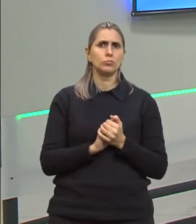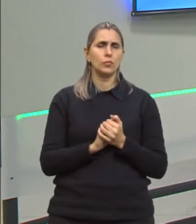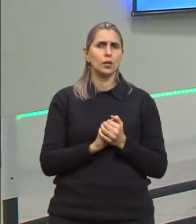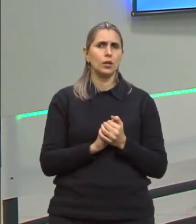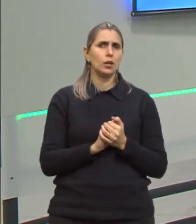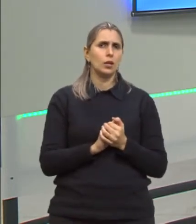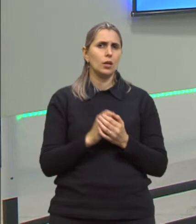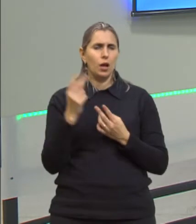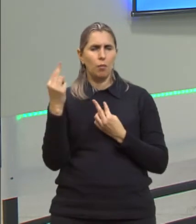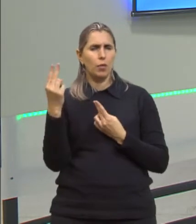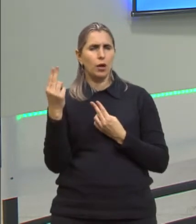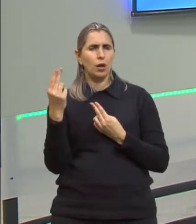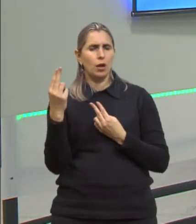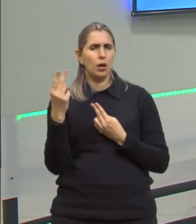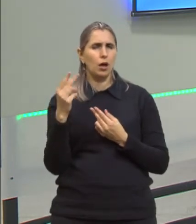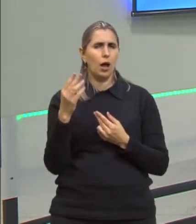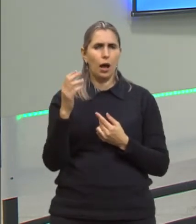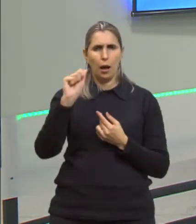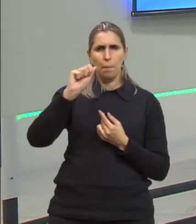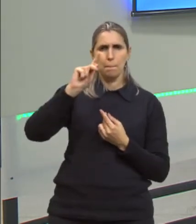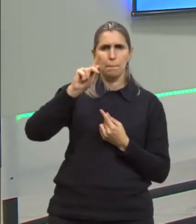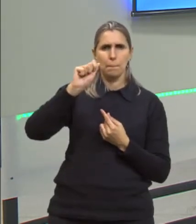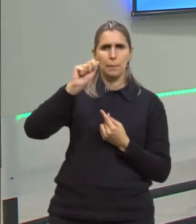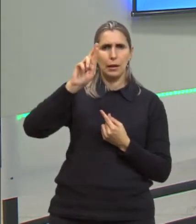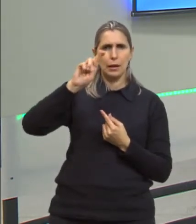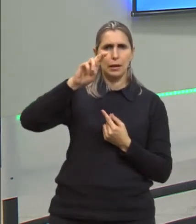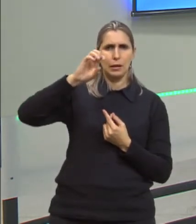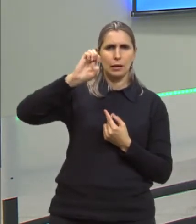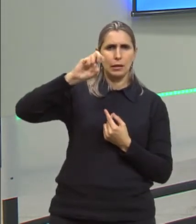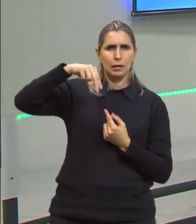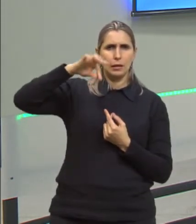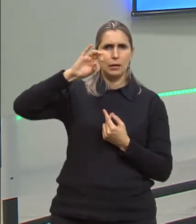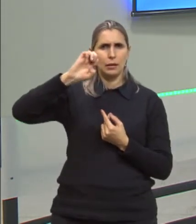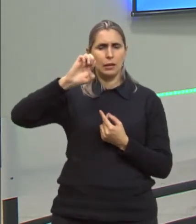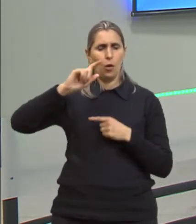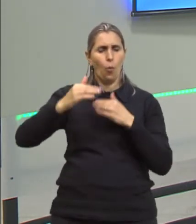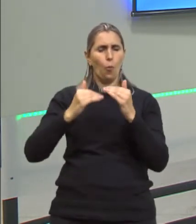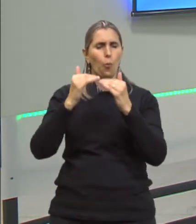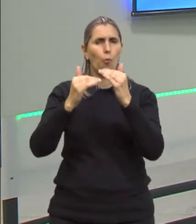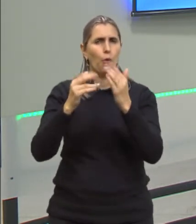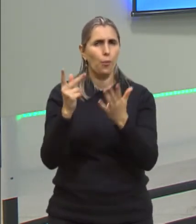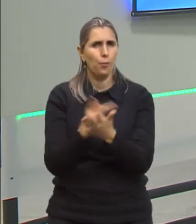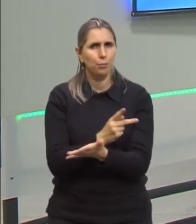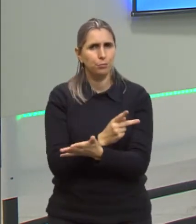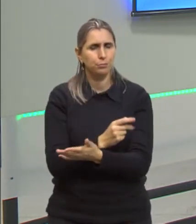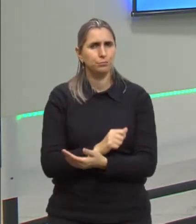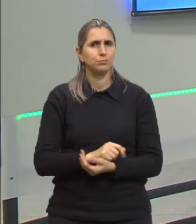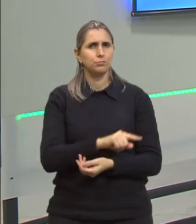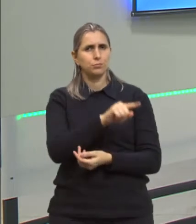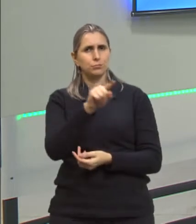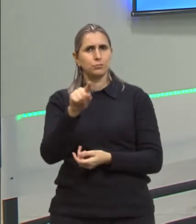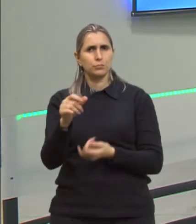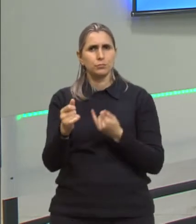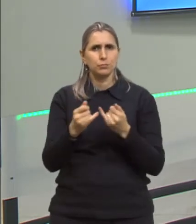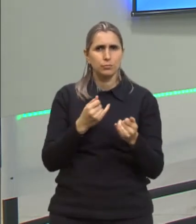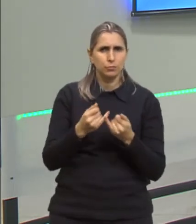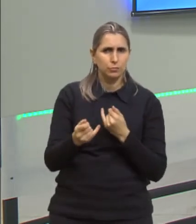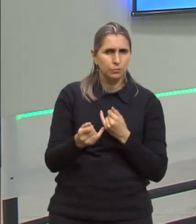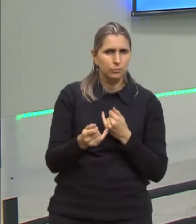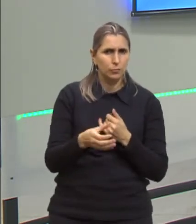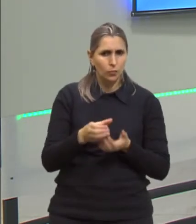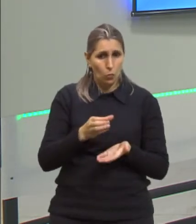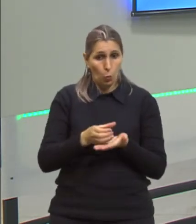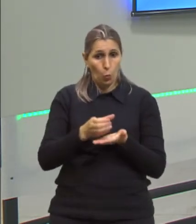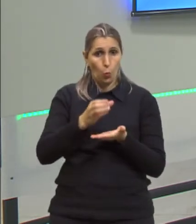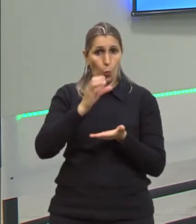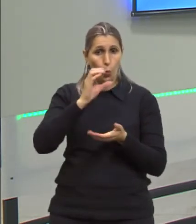aparente. Esse processo de dilatação aparente é um processo que acontece se você, por exemplo, pegar um copo de